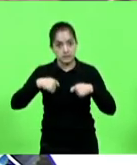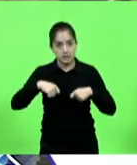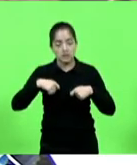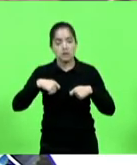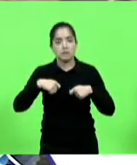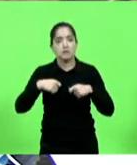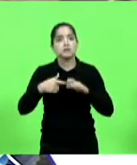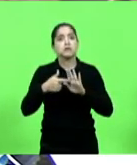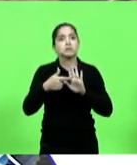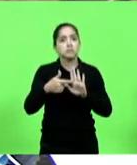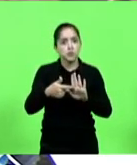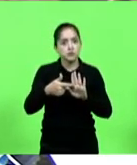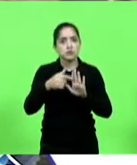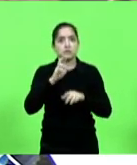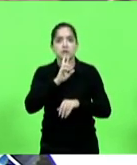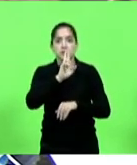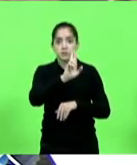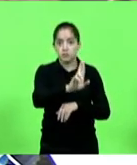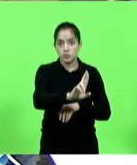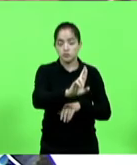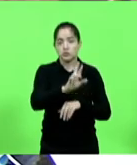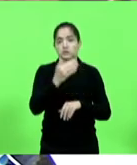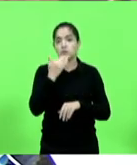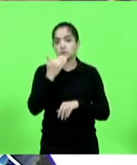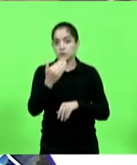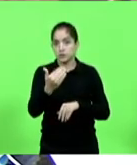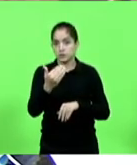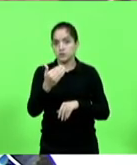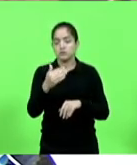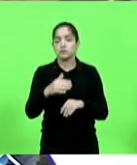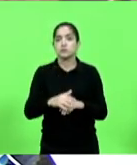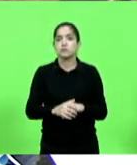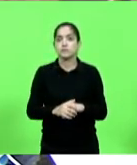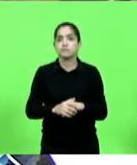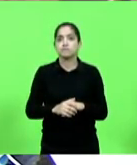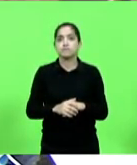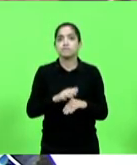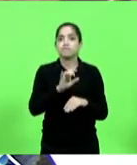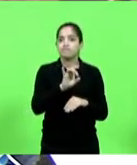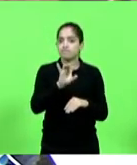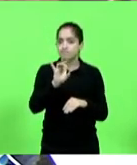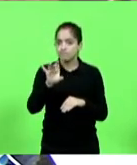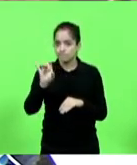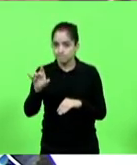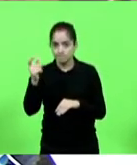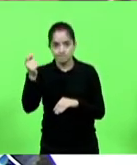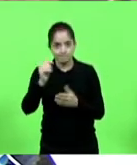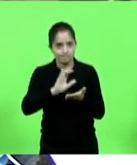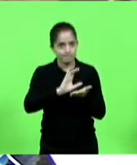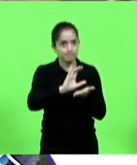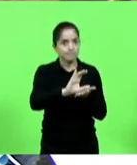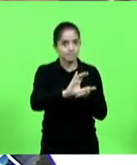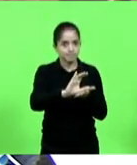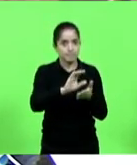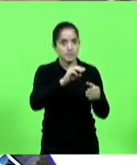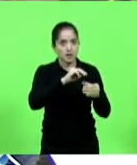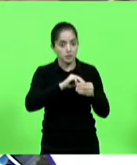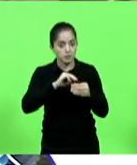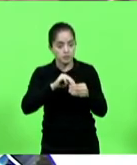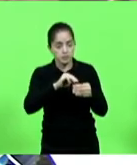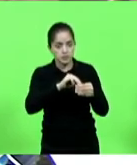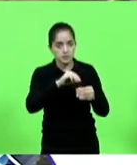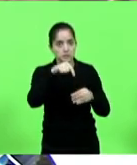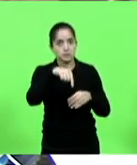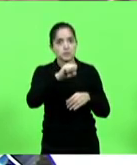manifestado, a resposta ao meu pedido de informação no que diz respeito a cada um dos recursos enviados aos municípios do estado de Santa